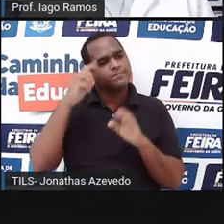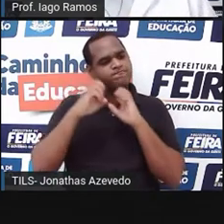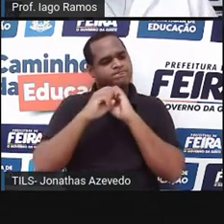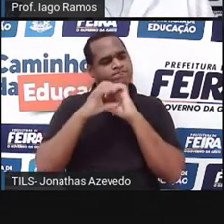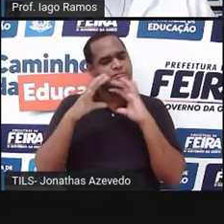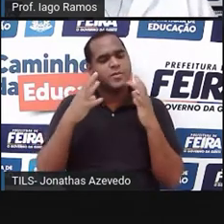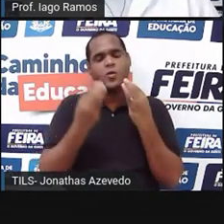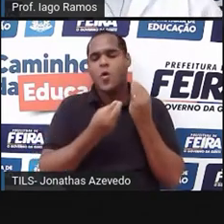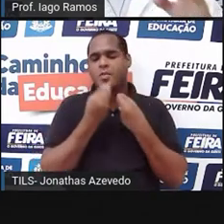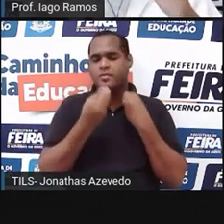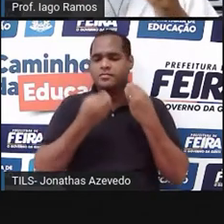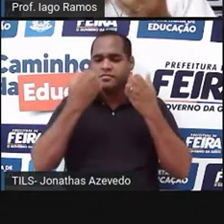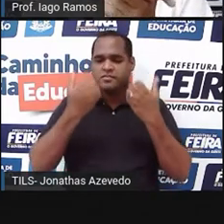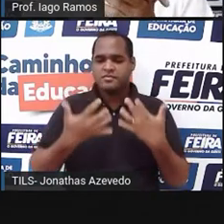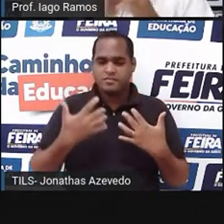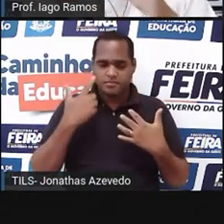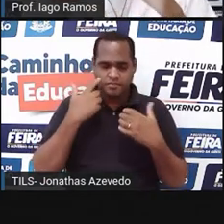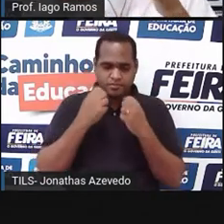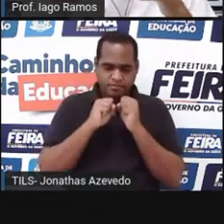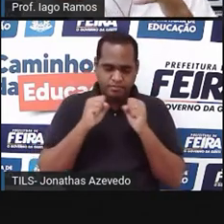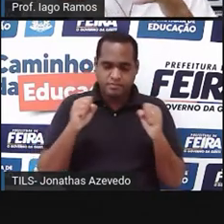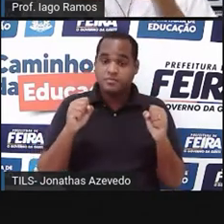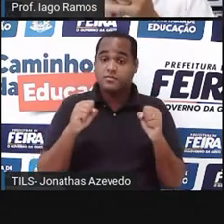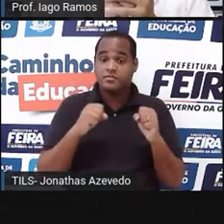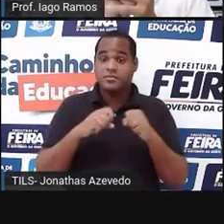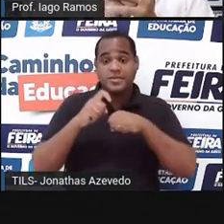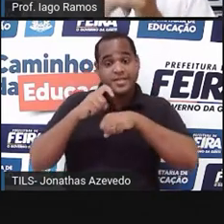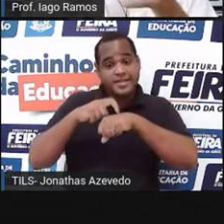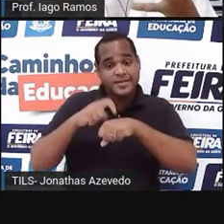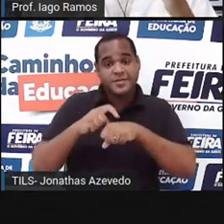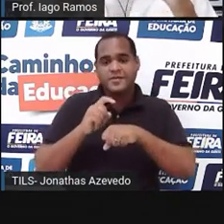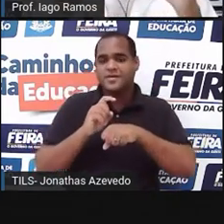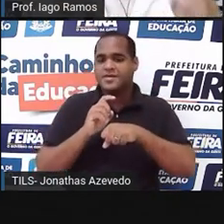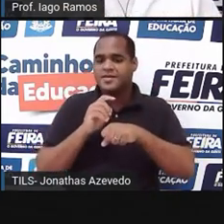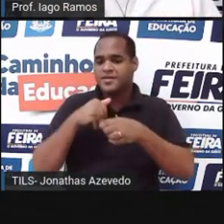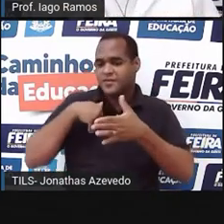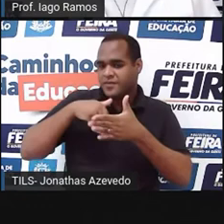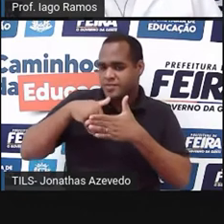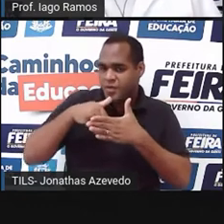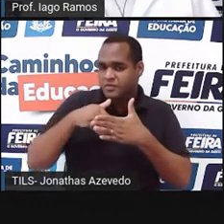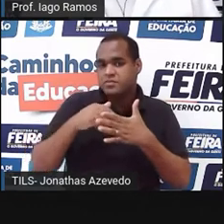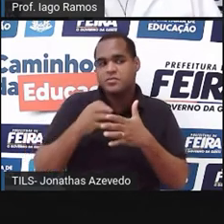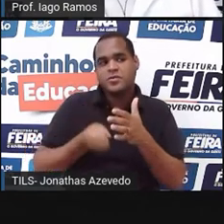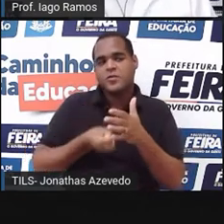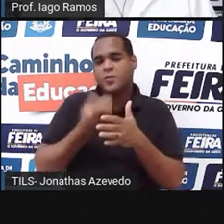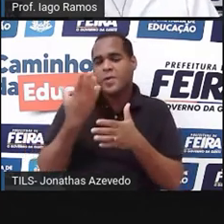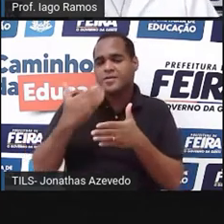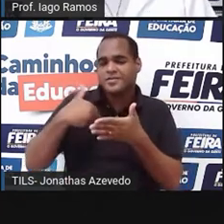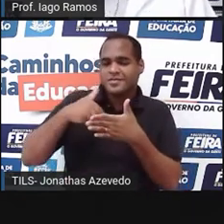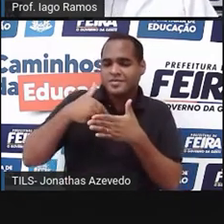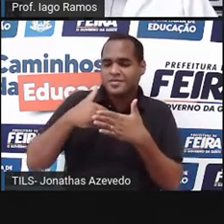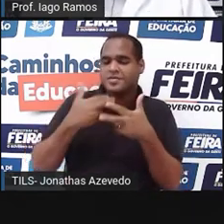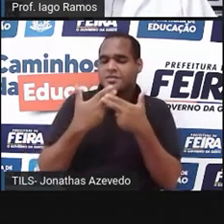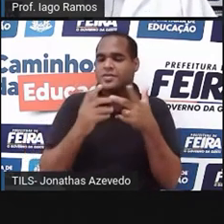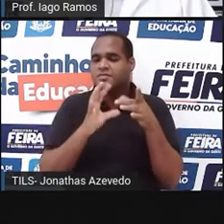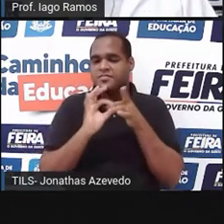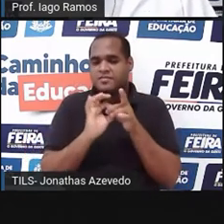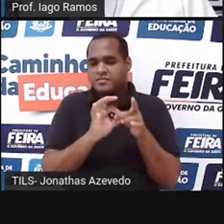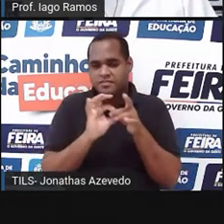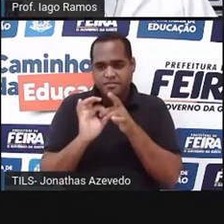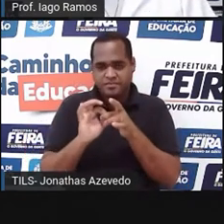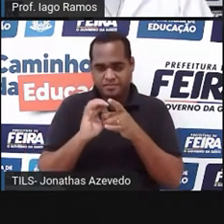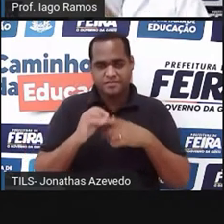como é que essas grandezas, tempo de uma partida de futebol e quantidade de gols, elas se relacionam.